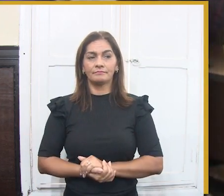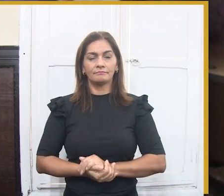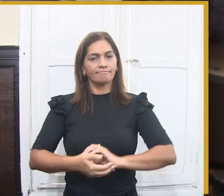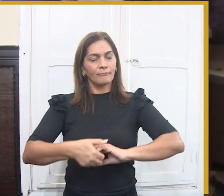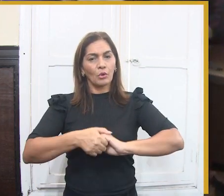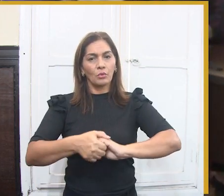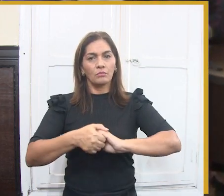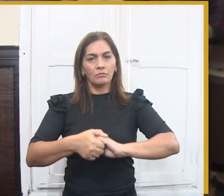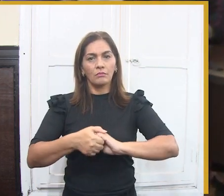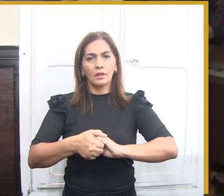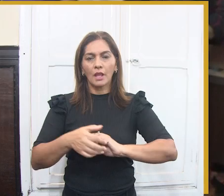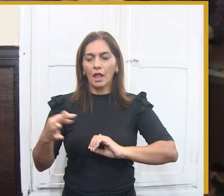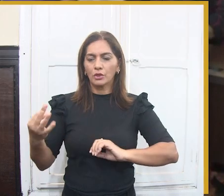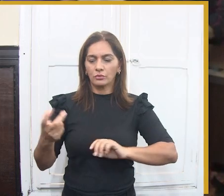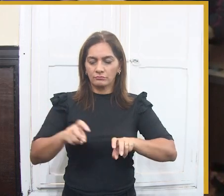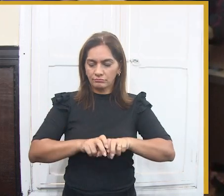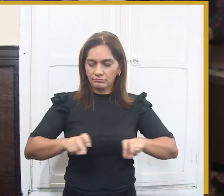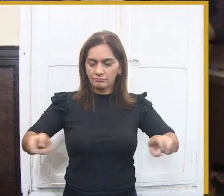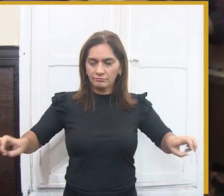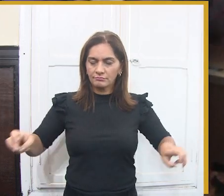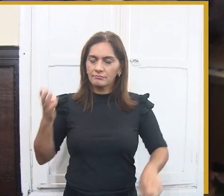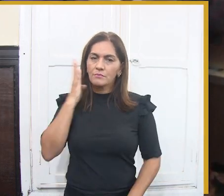secretária Larissa Almeida.